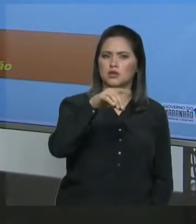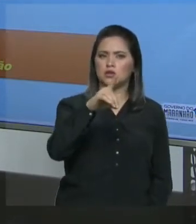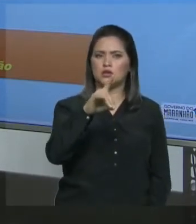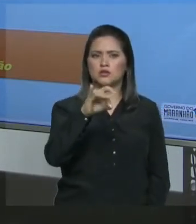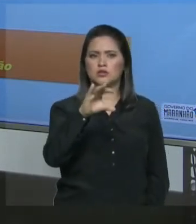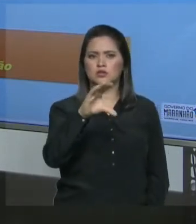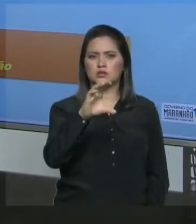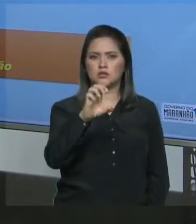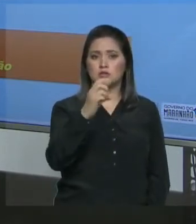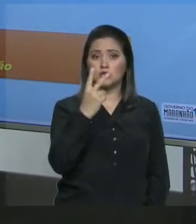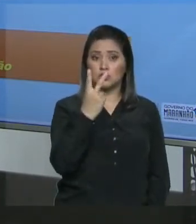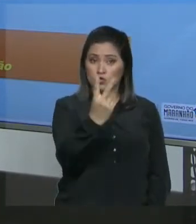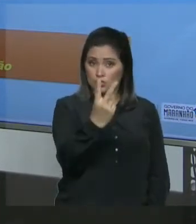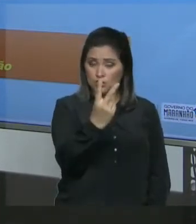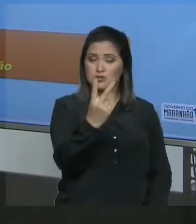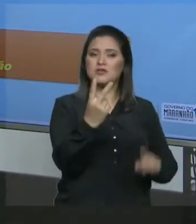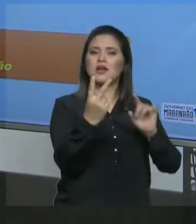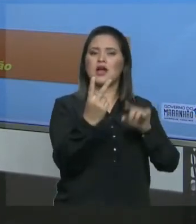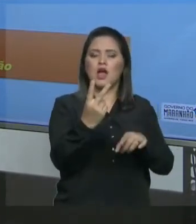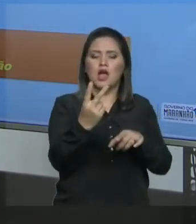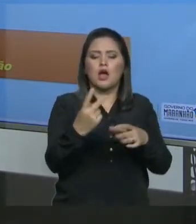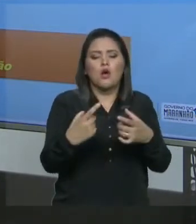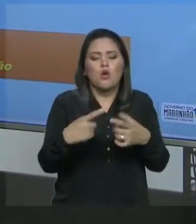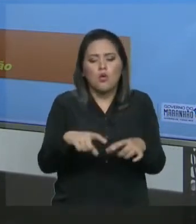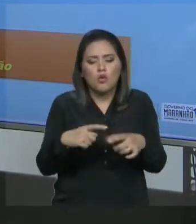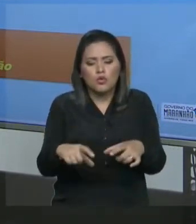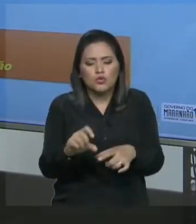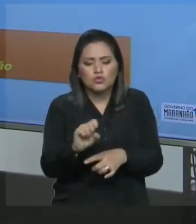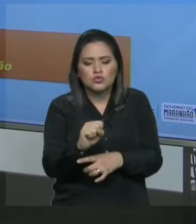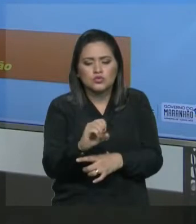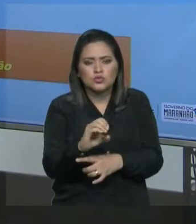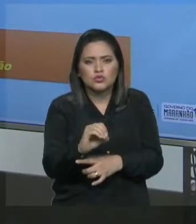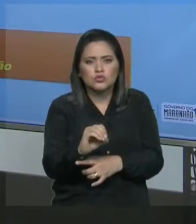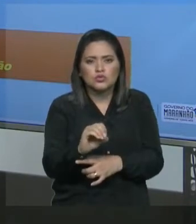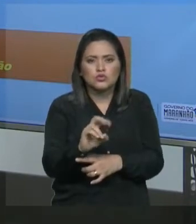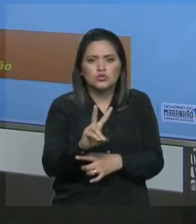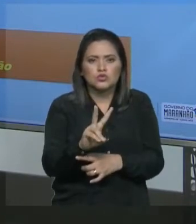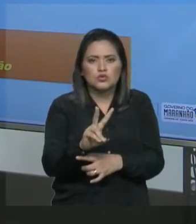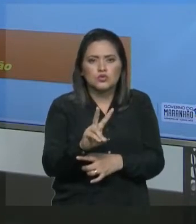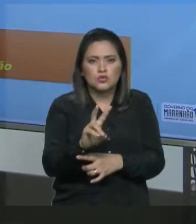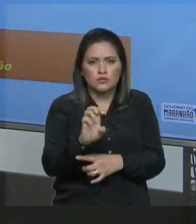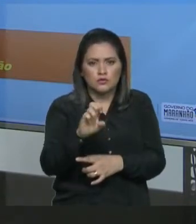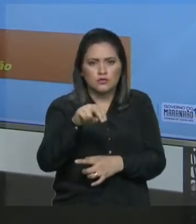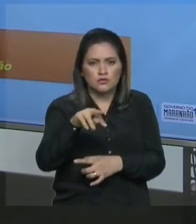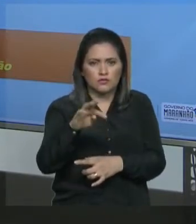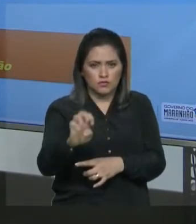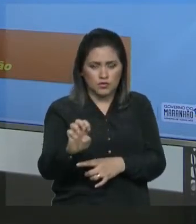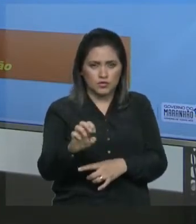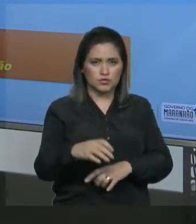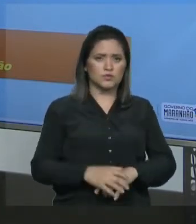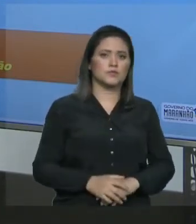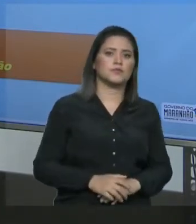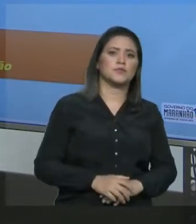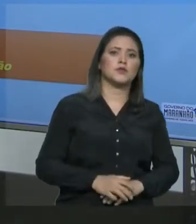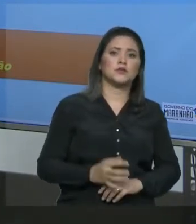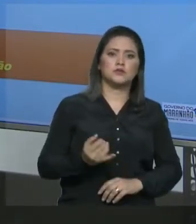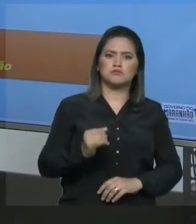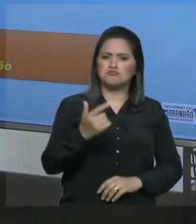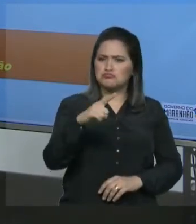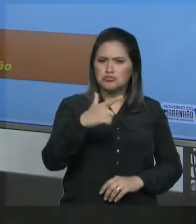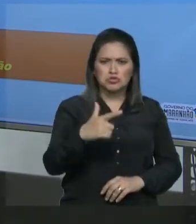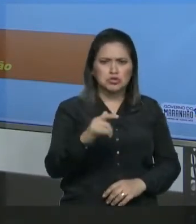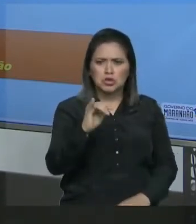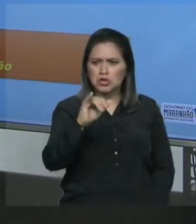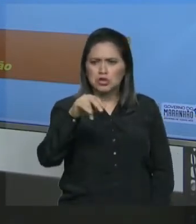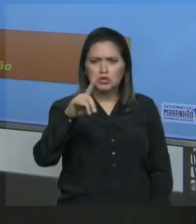estou trabalhando com o solvente da solução. Mas, se eu não utilizar nenhum índice, eu estou trabalhando com o todo, que é a solução. Então, tudo que você